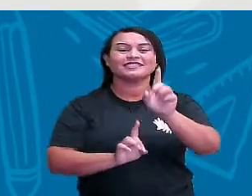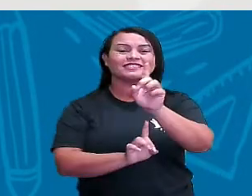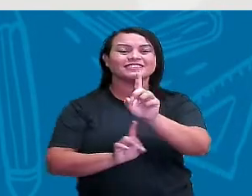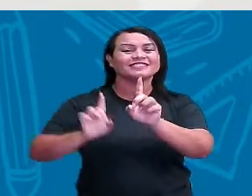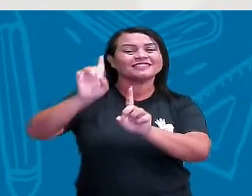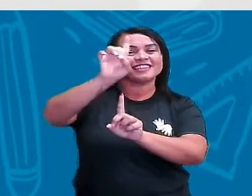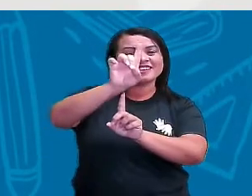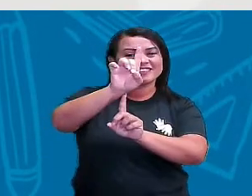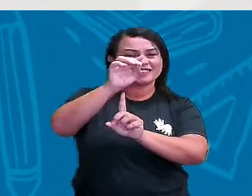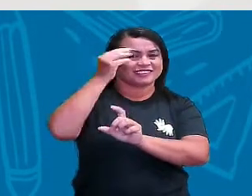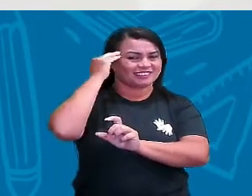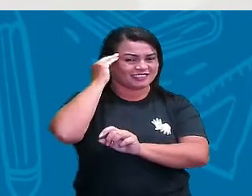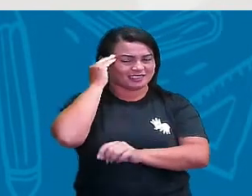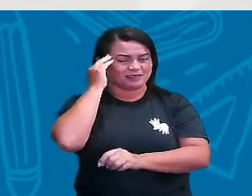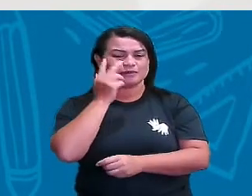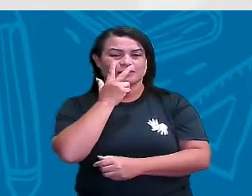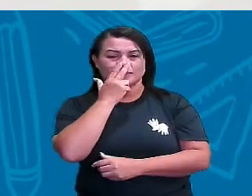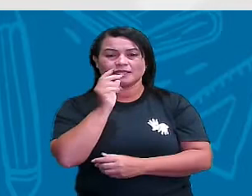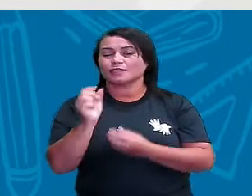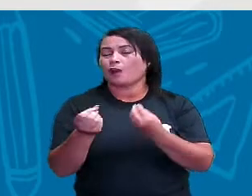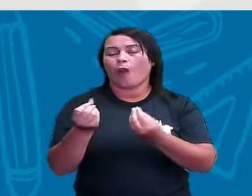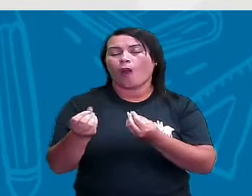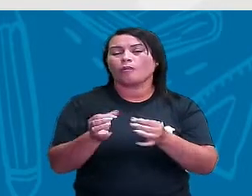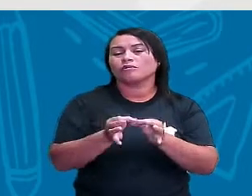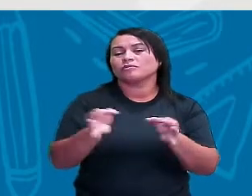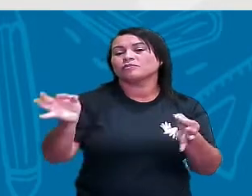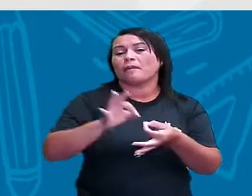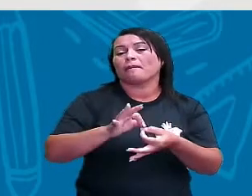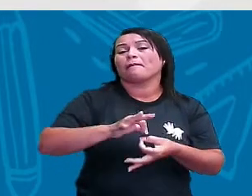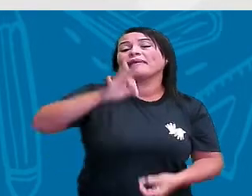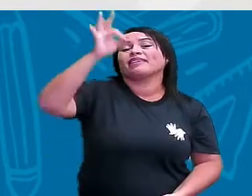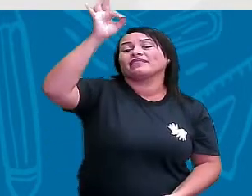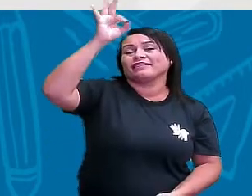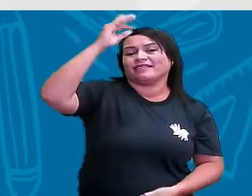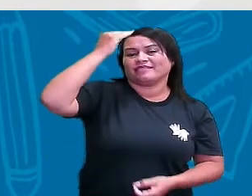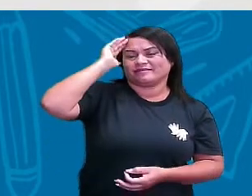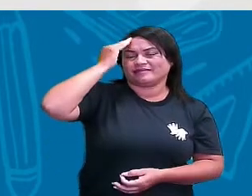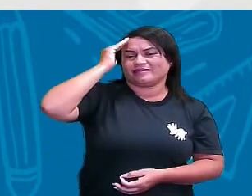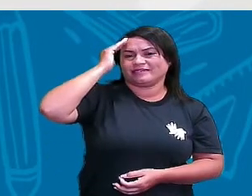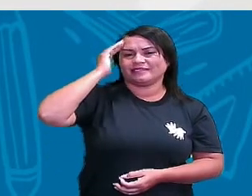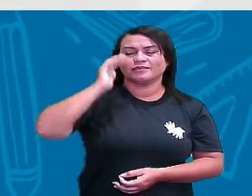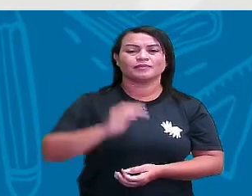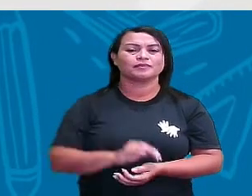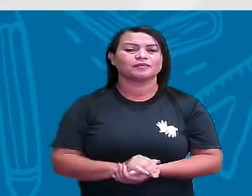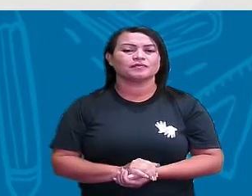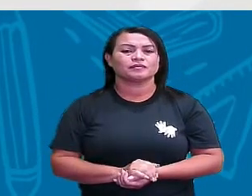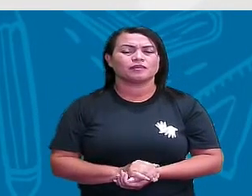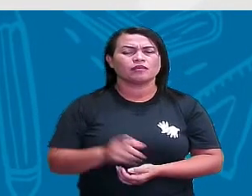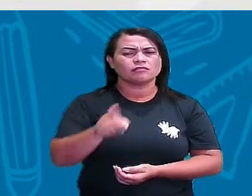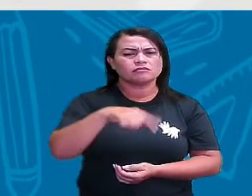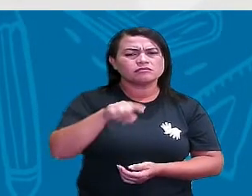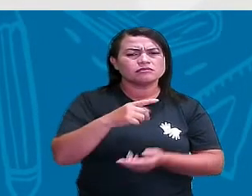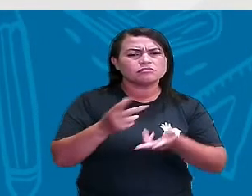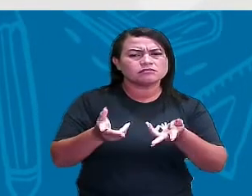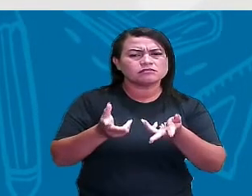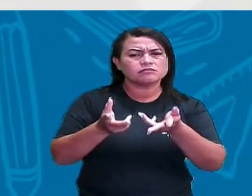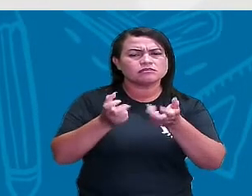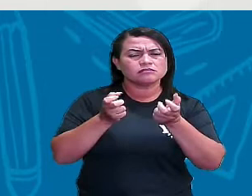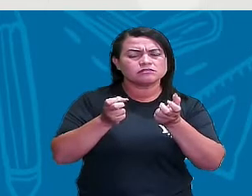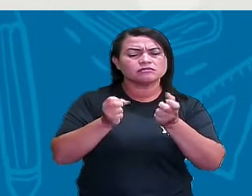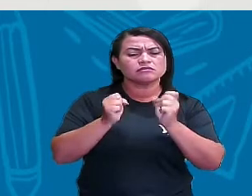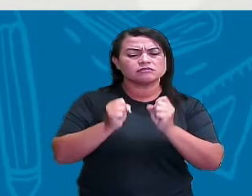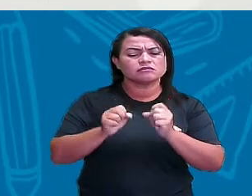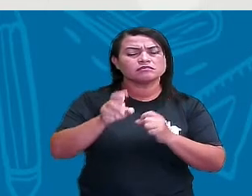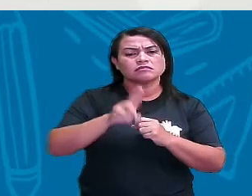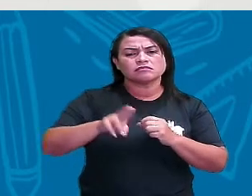menina que foi usada como medição, né? Como um tamanho, tá bom? Então, vocês perceberam, elas poderiam ter usado